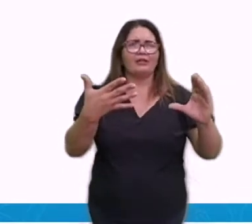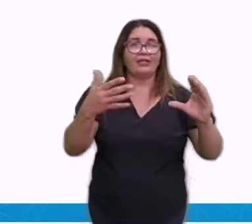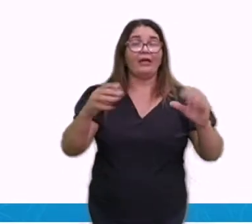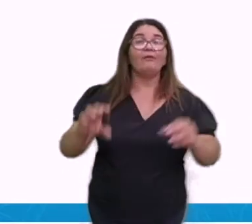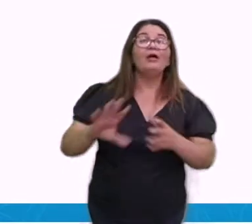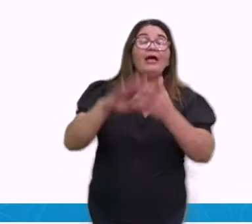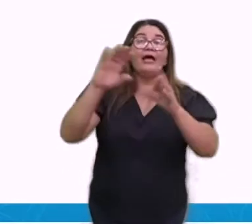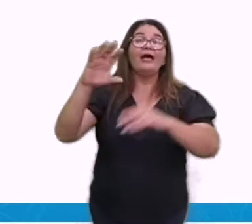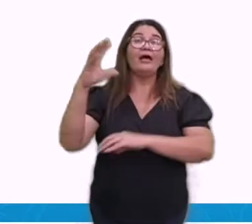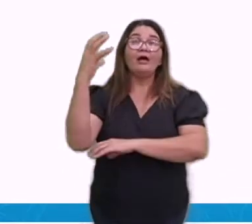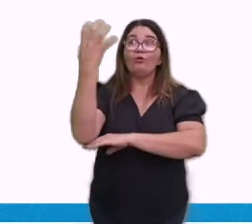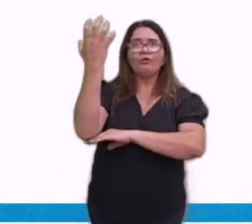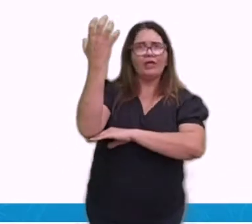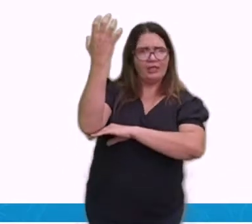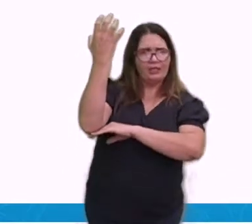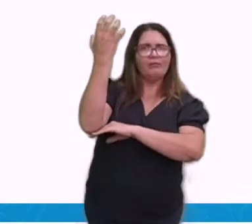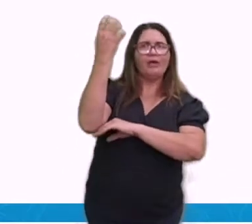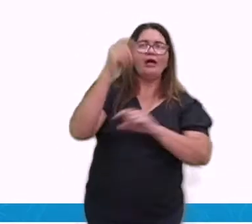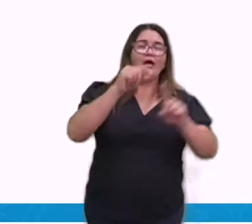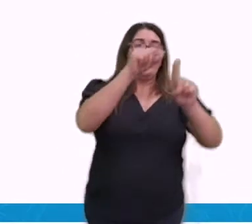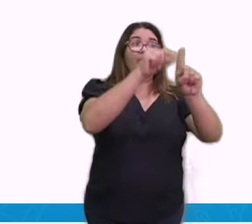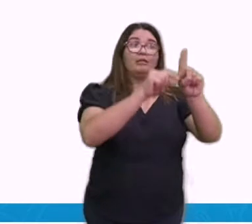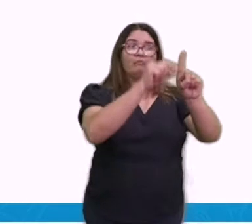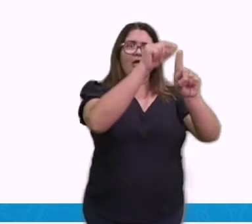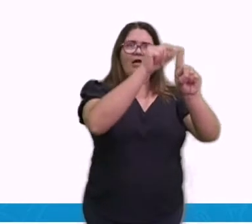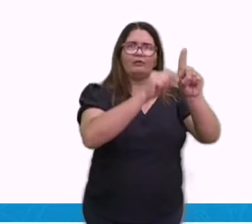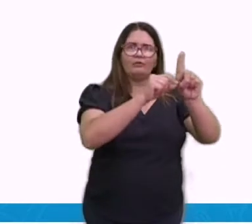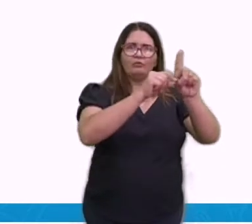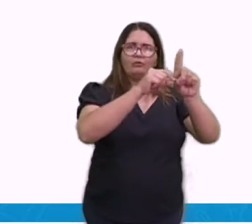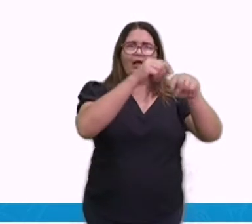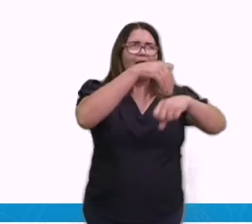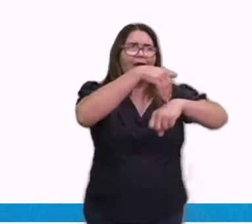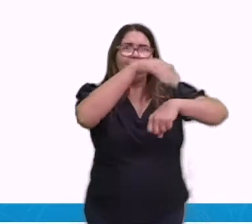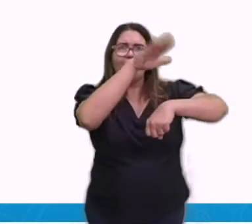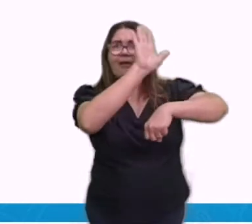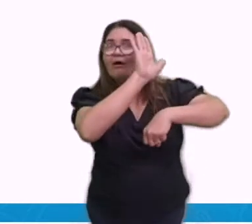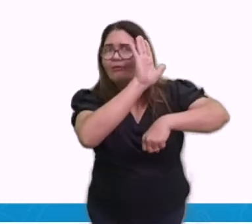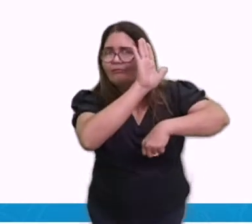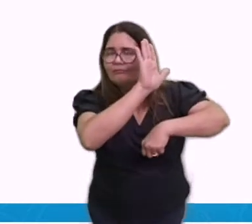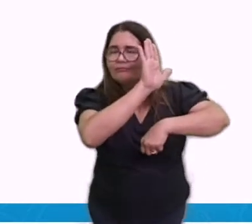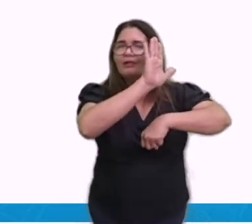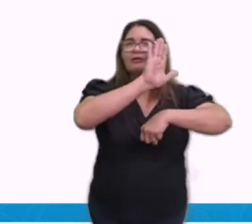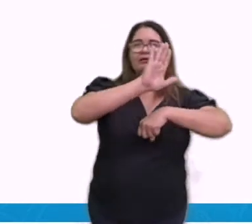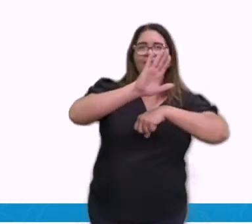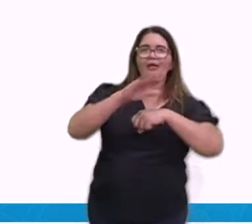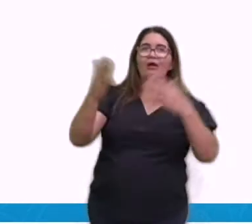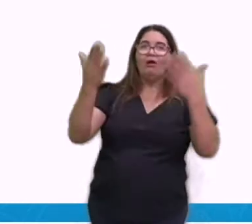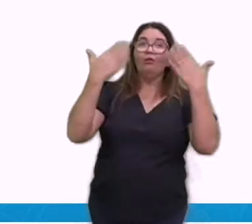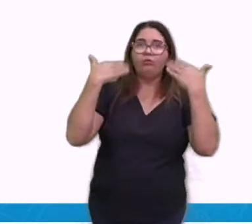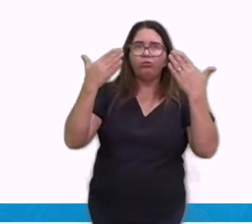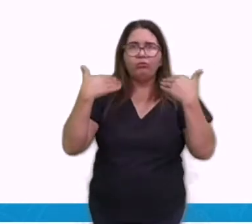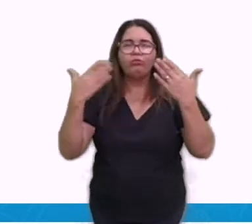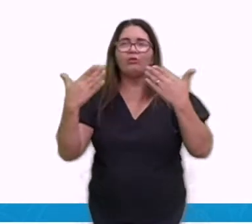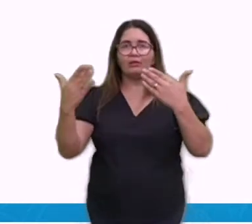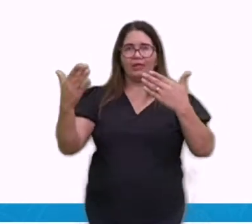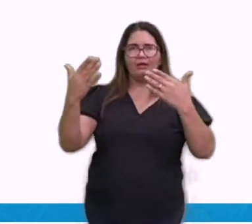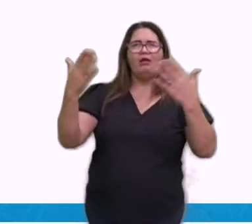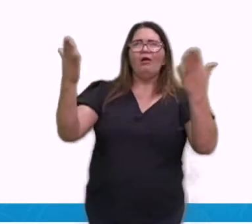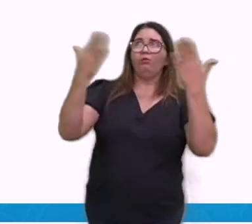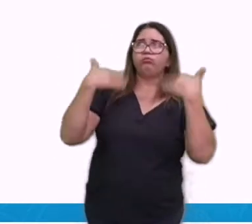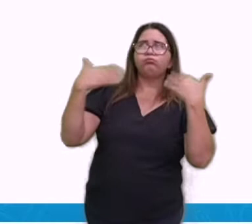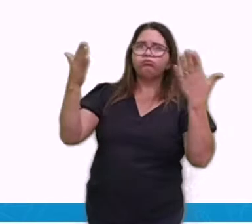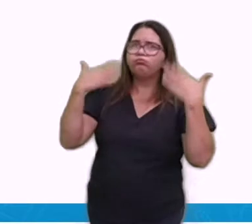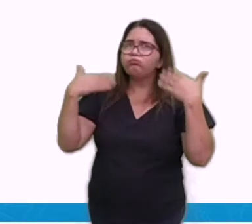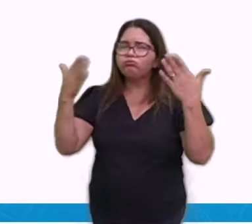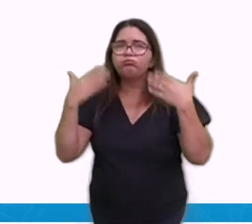altas, né? Todo ano tem uma temperatura alta. O clima daquele lugar, então é mais quente, né?